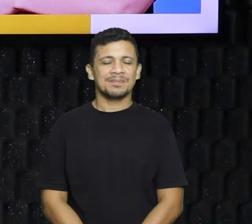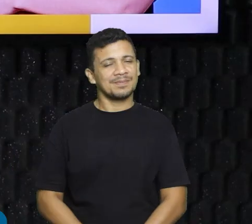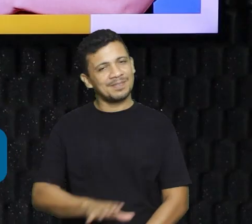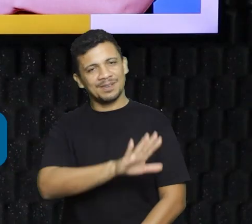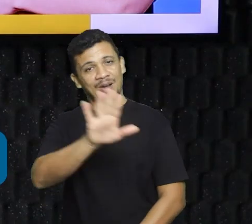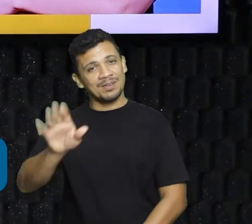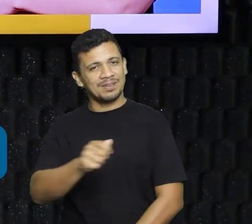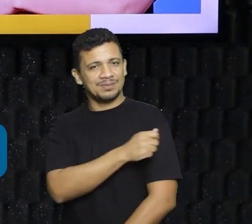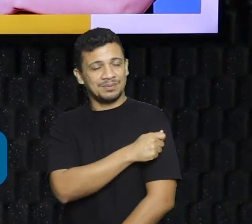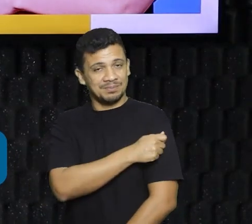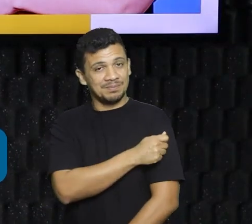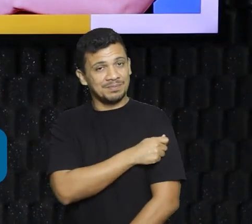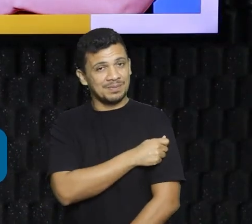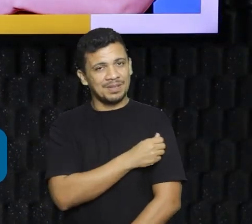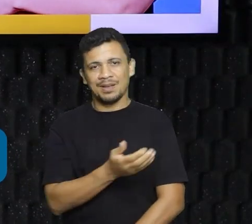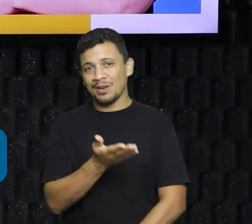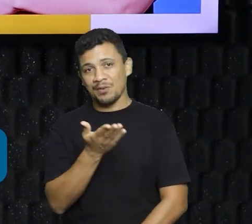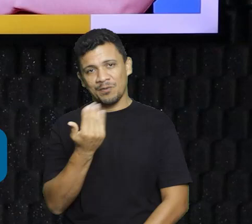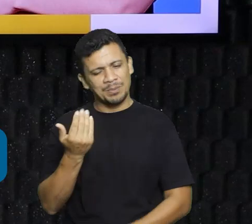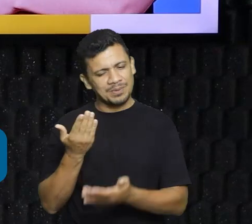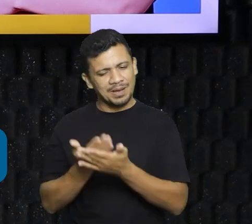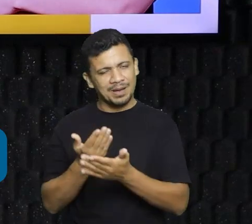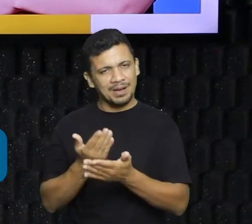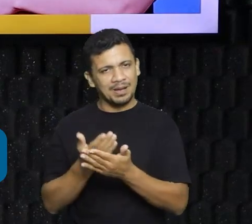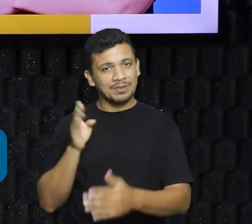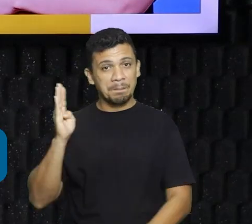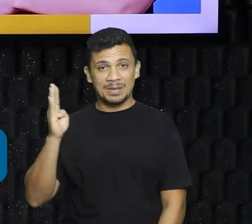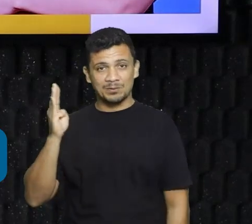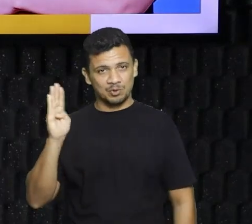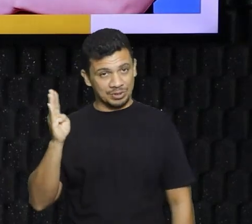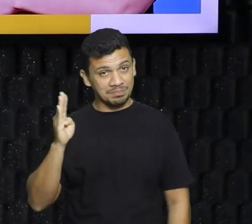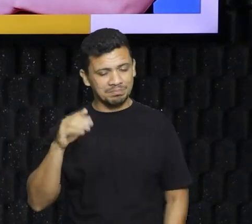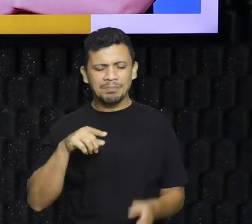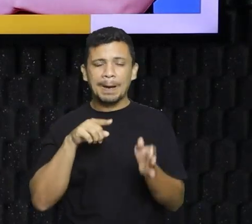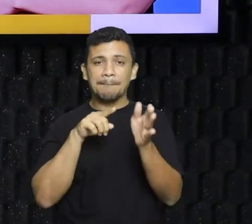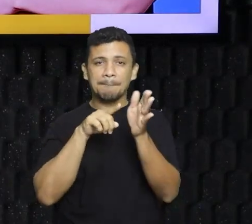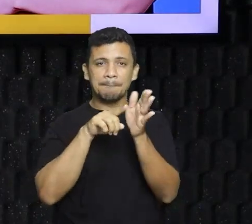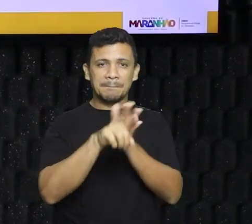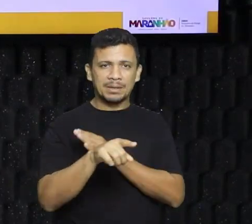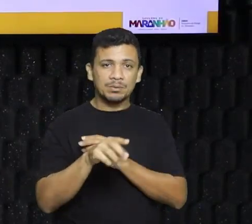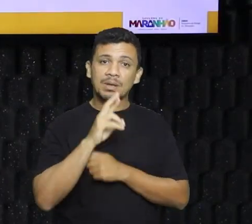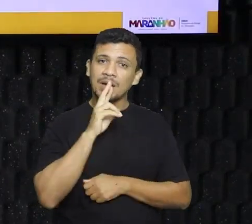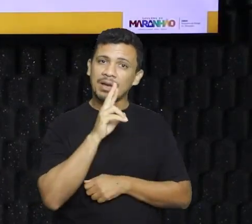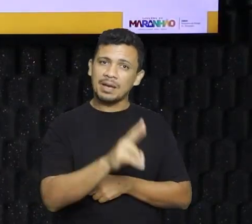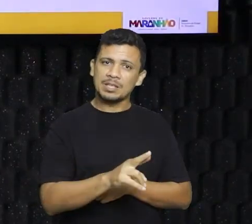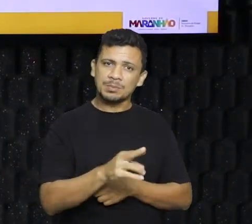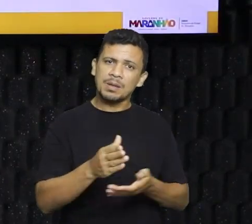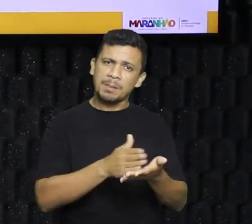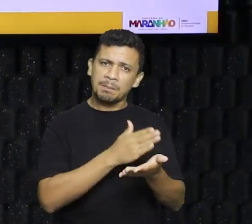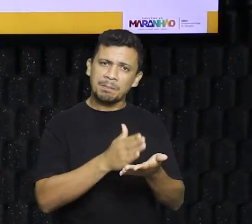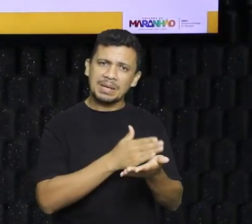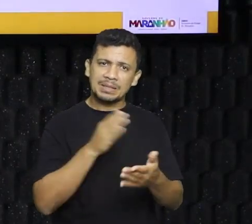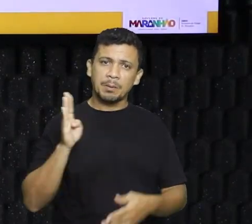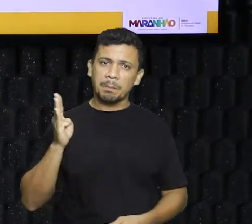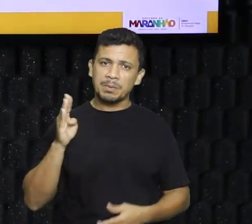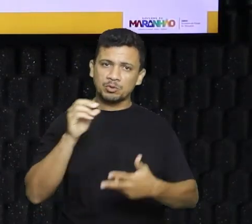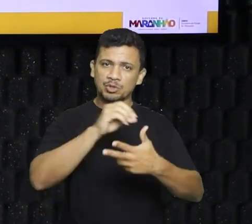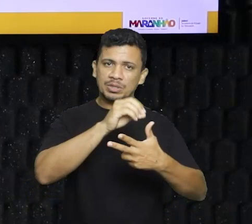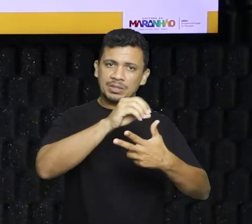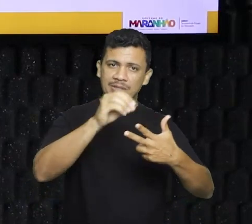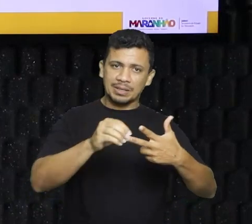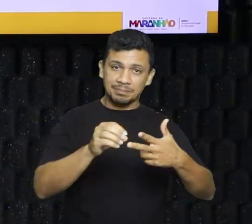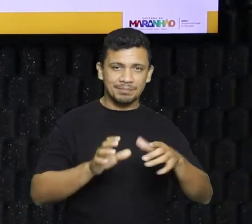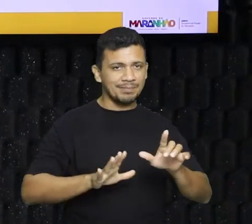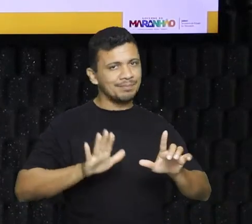Fala pessoal, vamos para mais uma aula de biologia, mais uma questão para a gente responder no nosso material de biologia do Enem, da